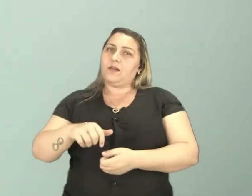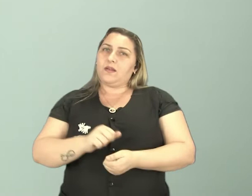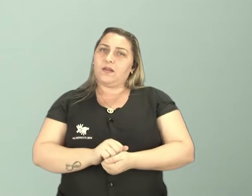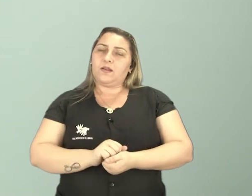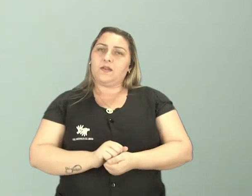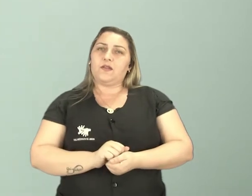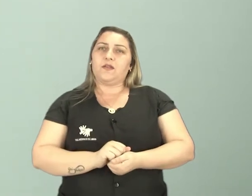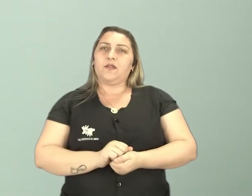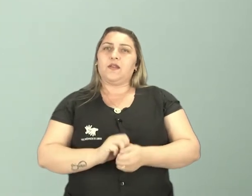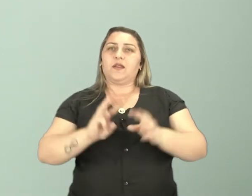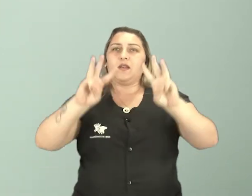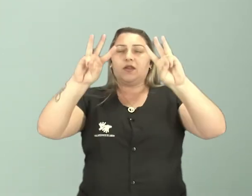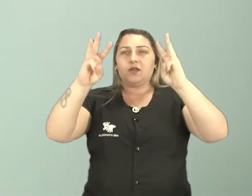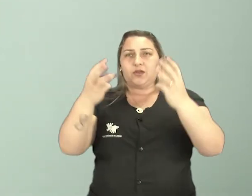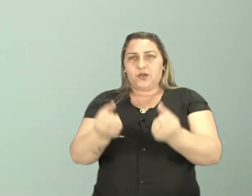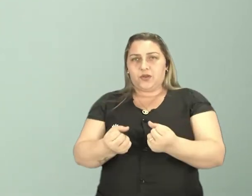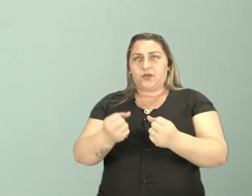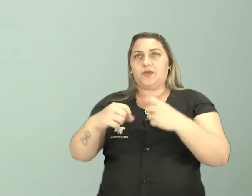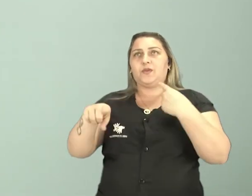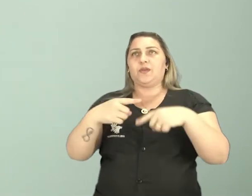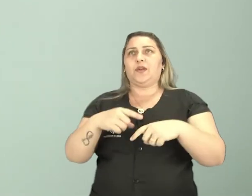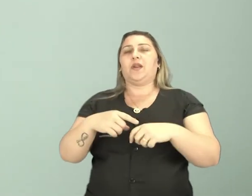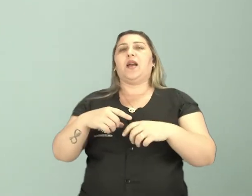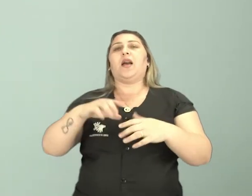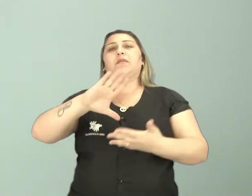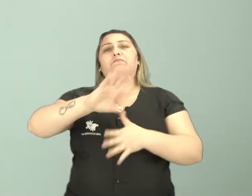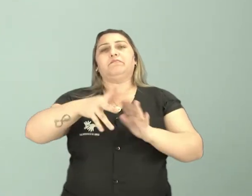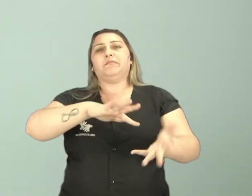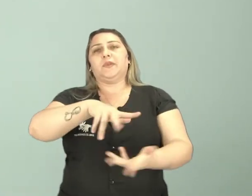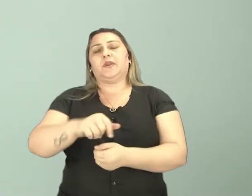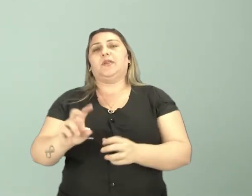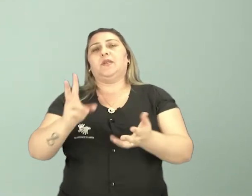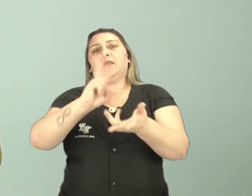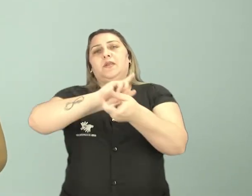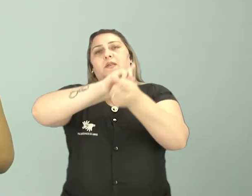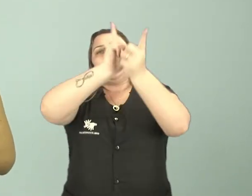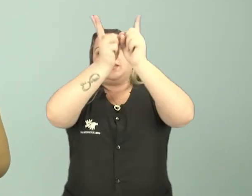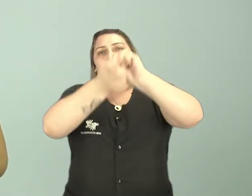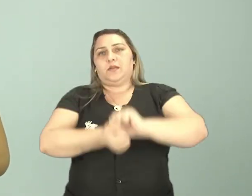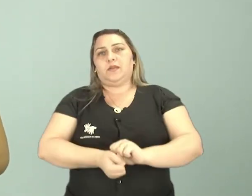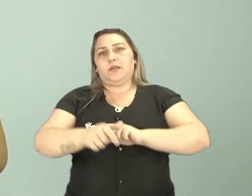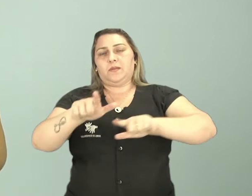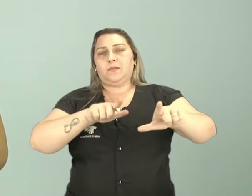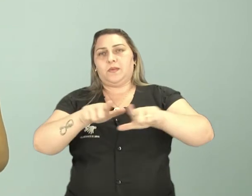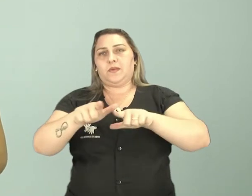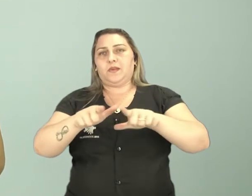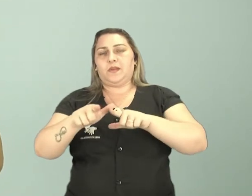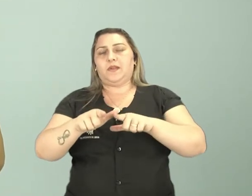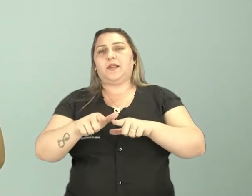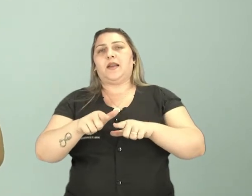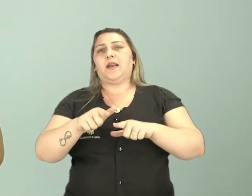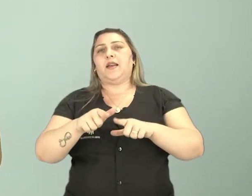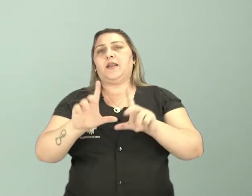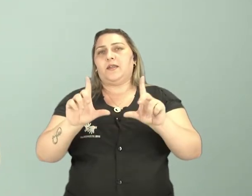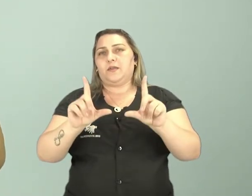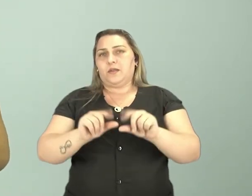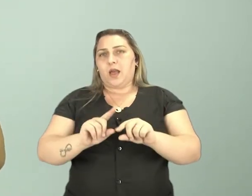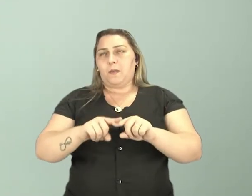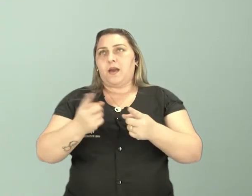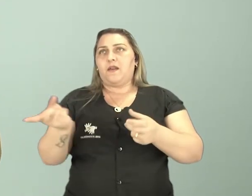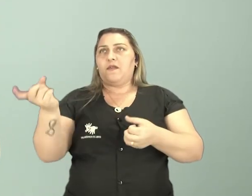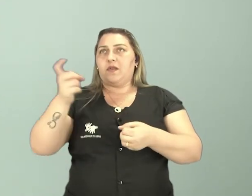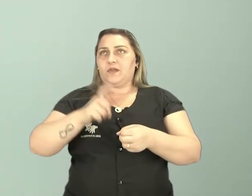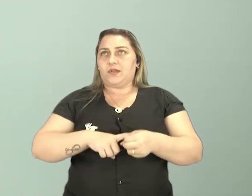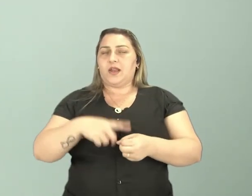acolhe a gente, que acolhe o músico. E são feitos vários shows durante o ano. É claro que em tempos de pandemia, a usina, ela tem